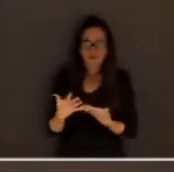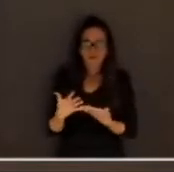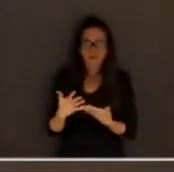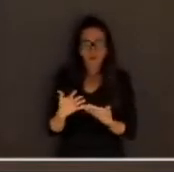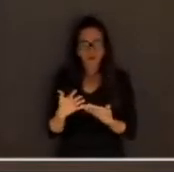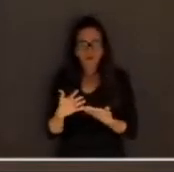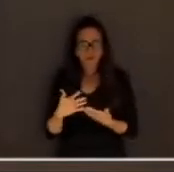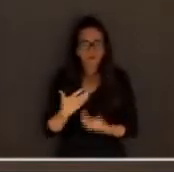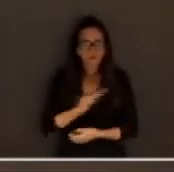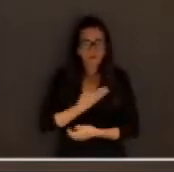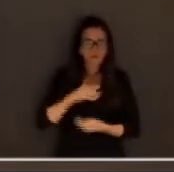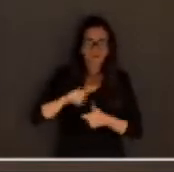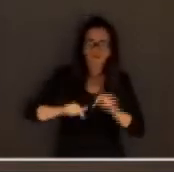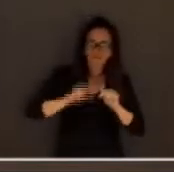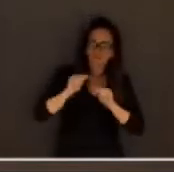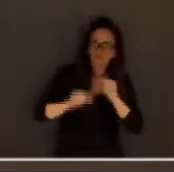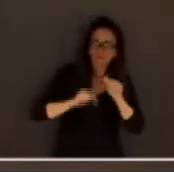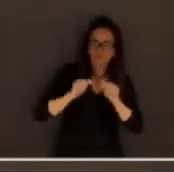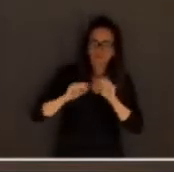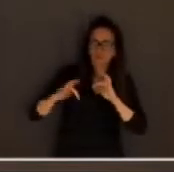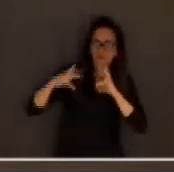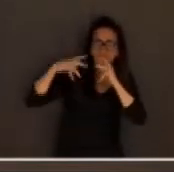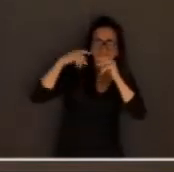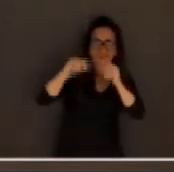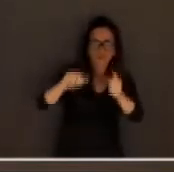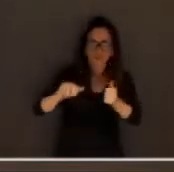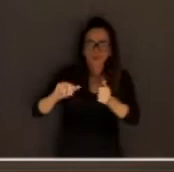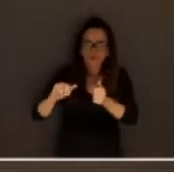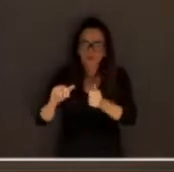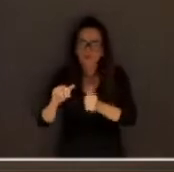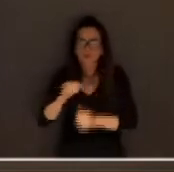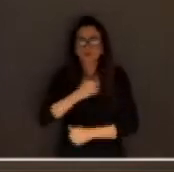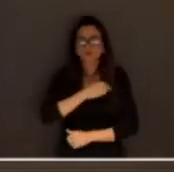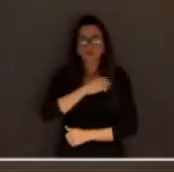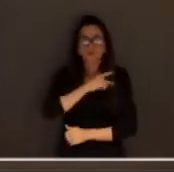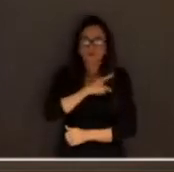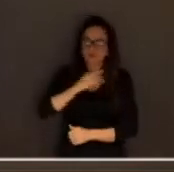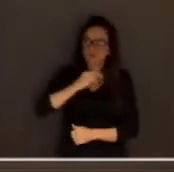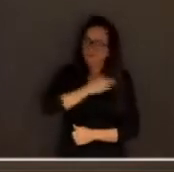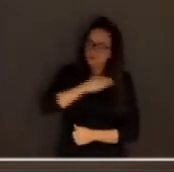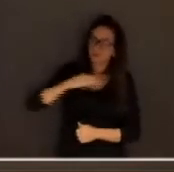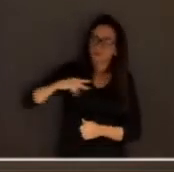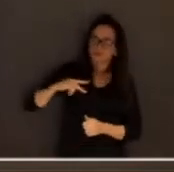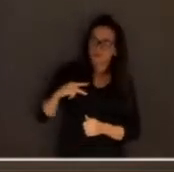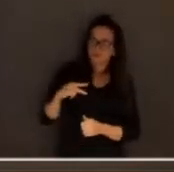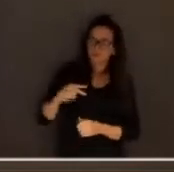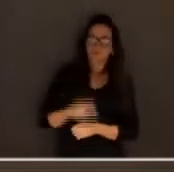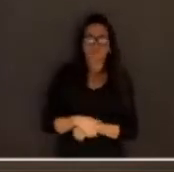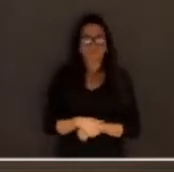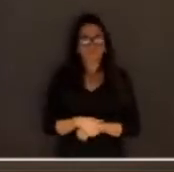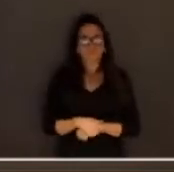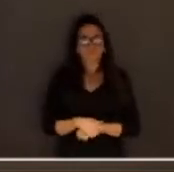o Ministério Público Nacional, com vocês, doutor César Danilo Ribeiro Novaes.